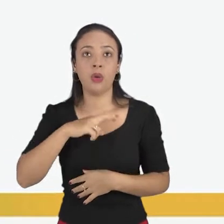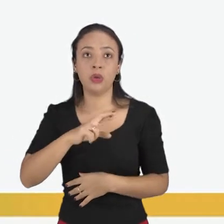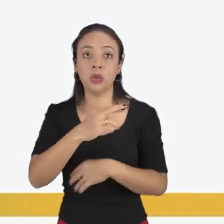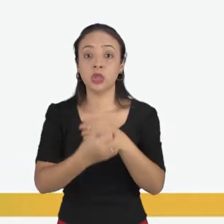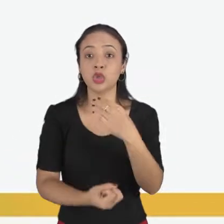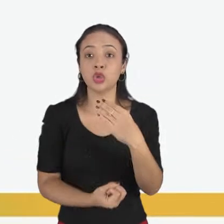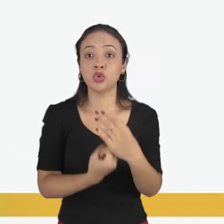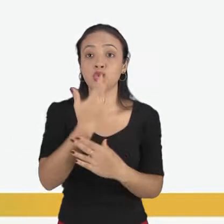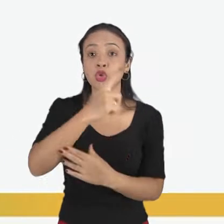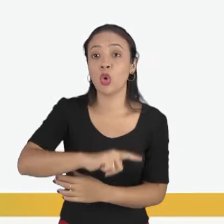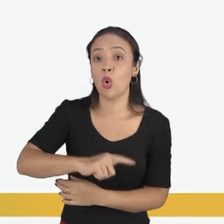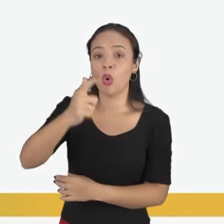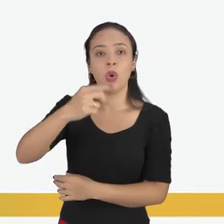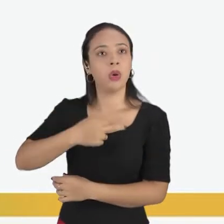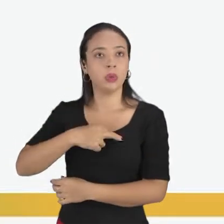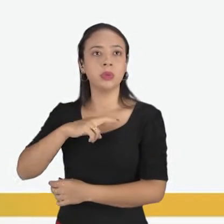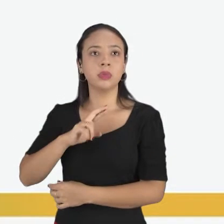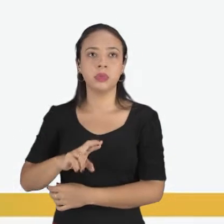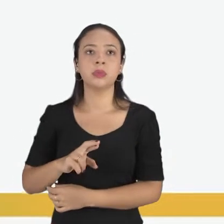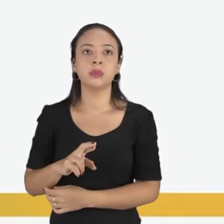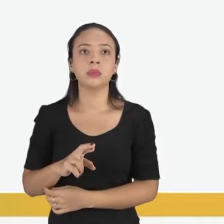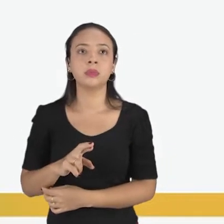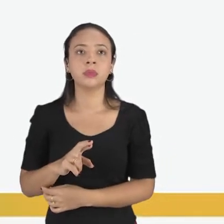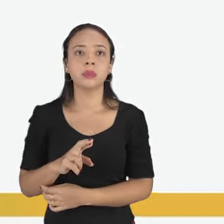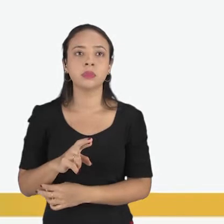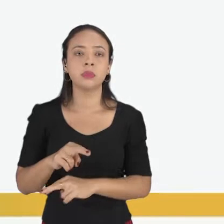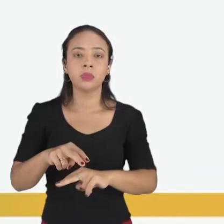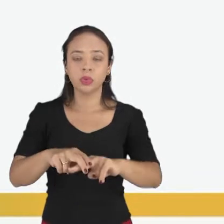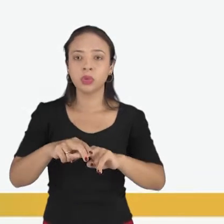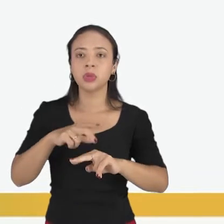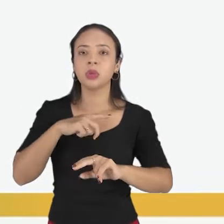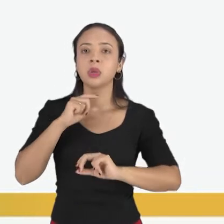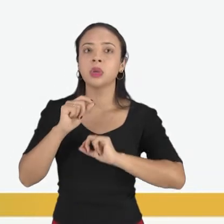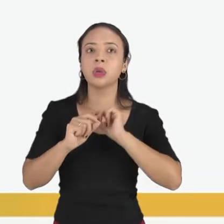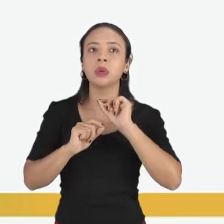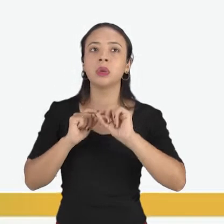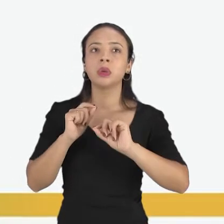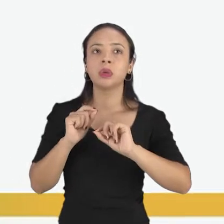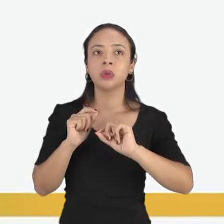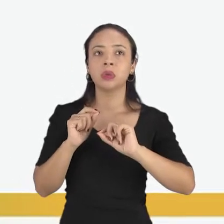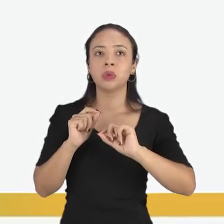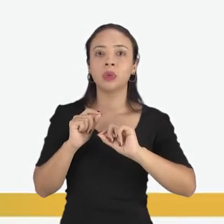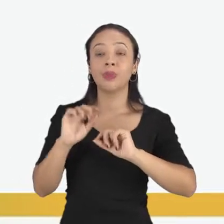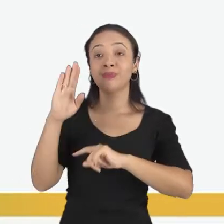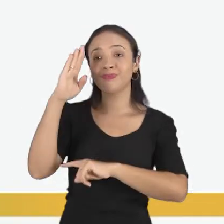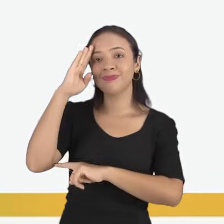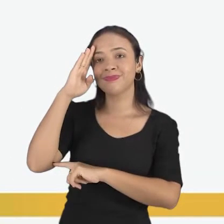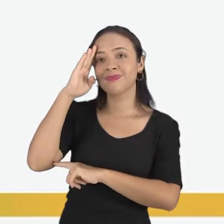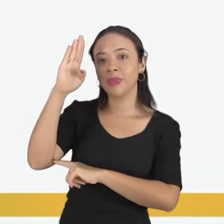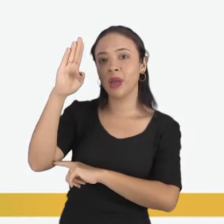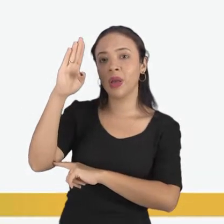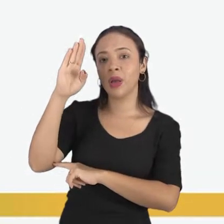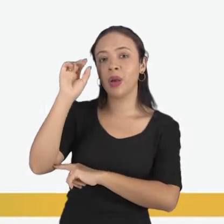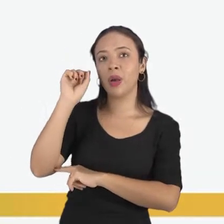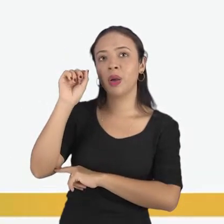outra grande religião. Então ela tem um centro interessante, que o centro principal de culto dela é no território